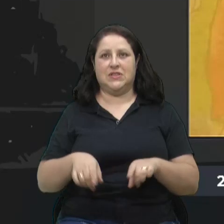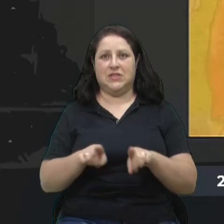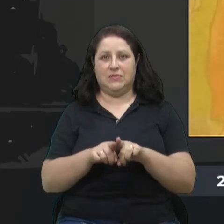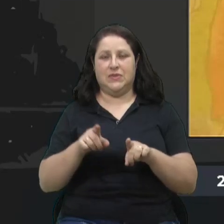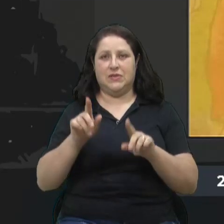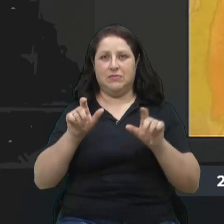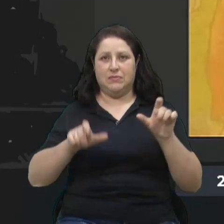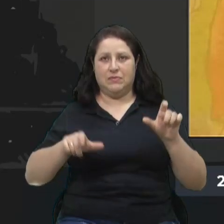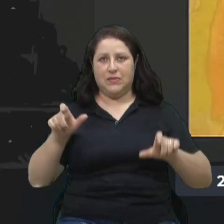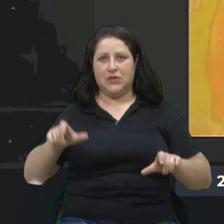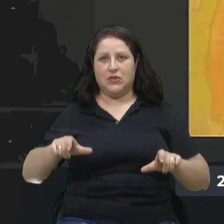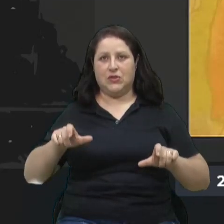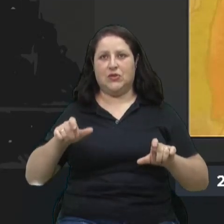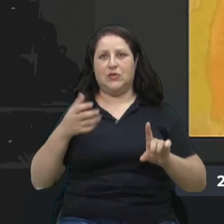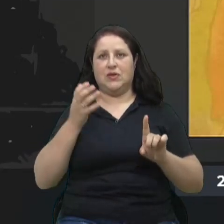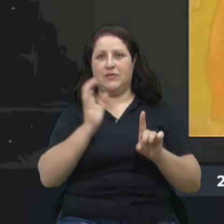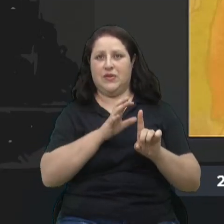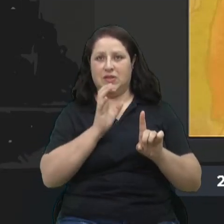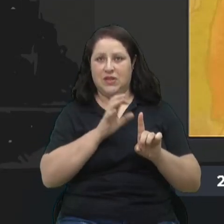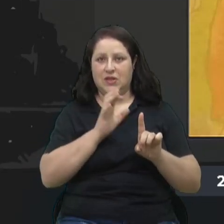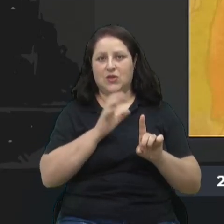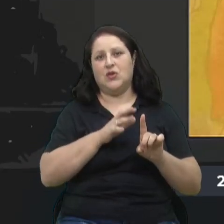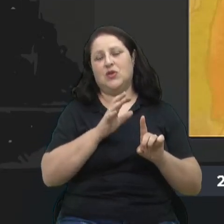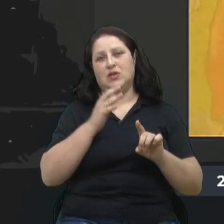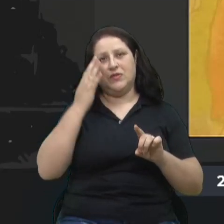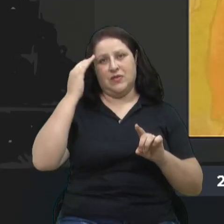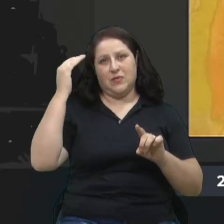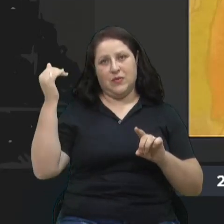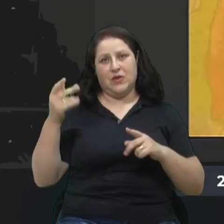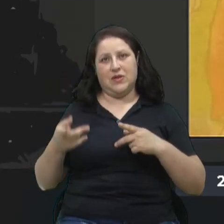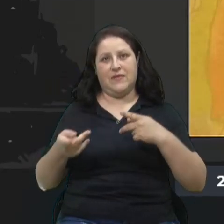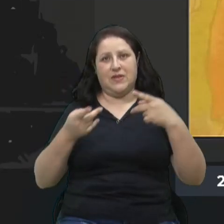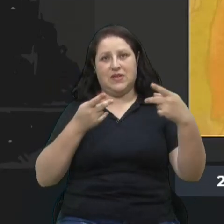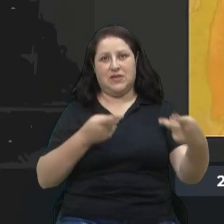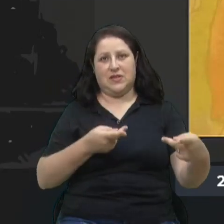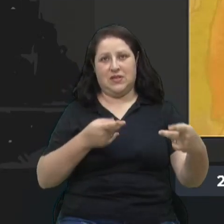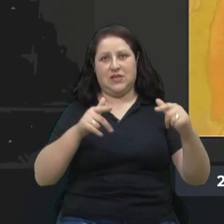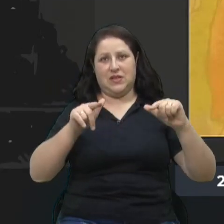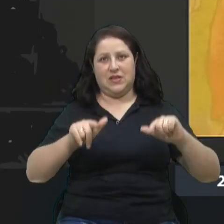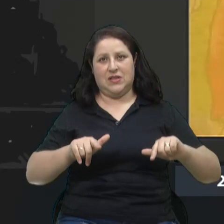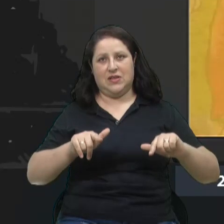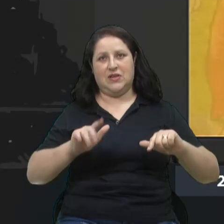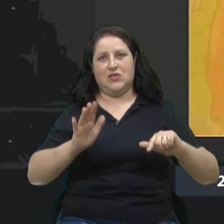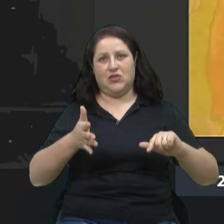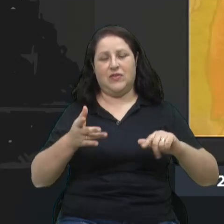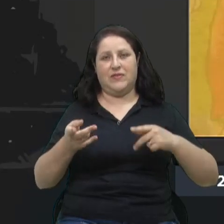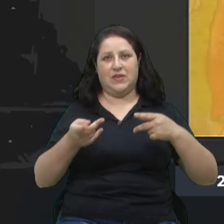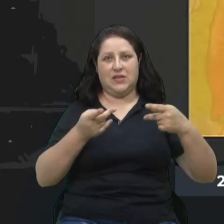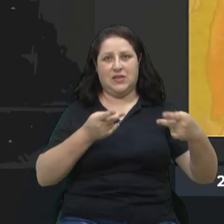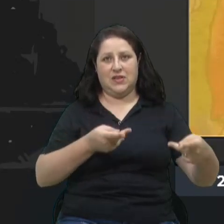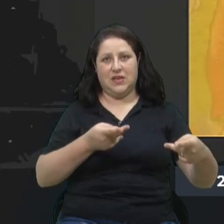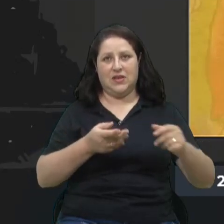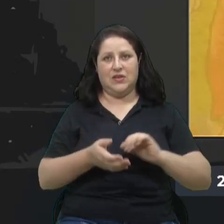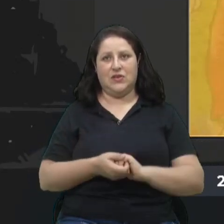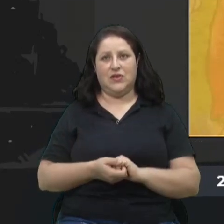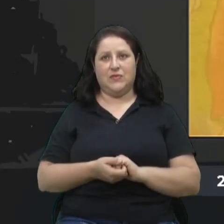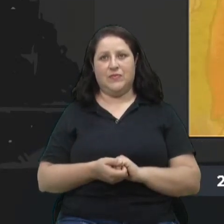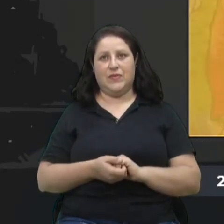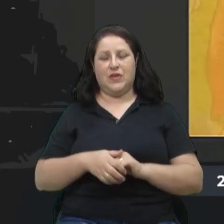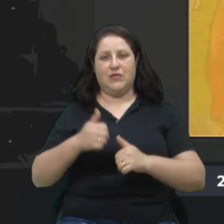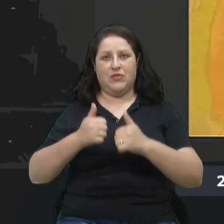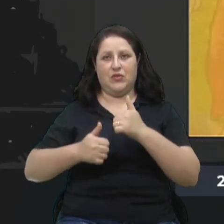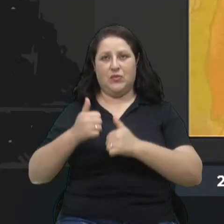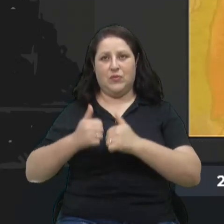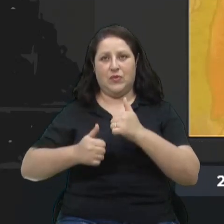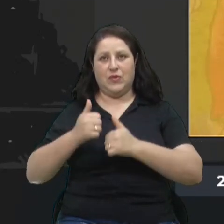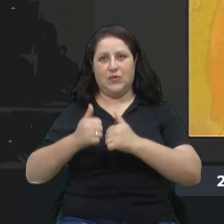influenciadores e famosos estão visitando já o mosaico. No jogo do Caxias, no final de